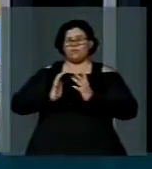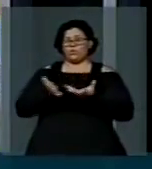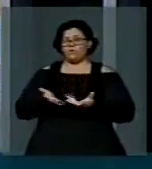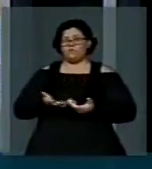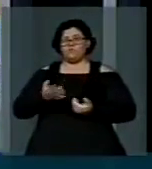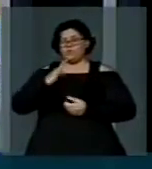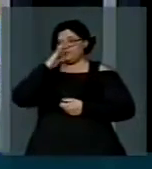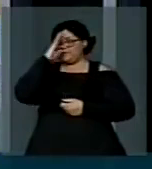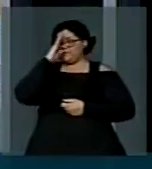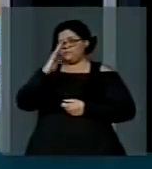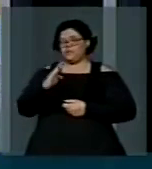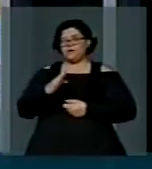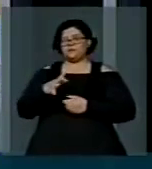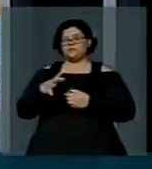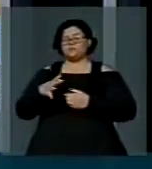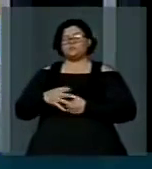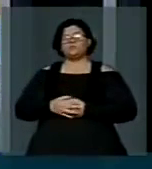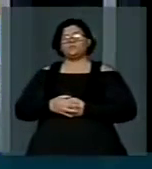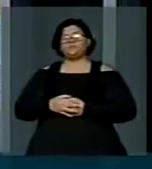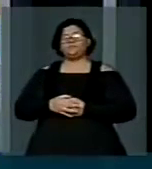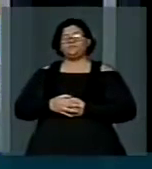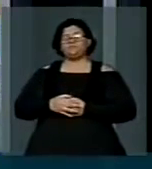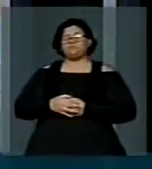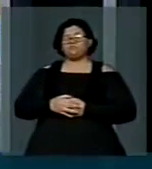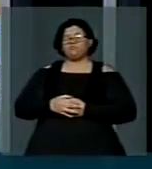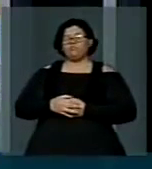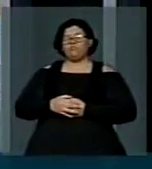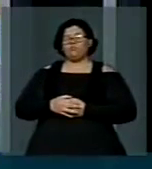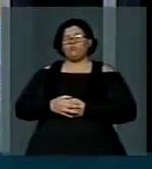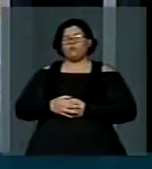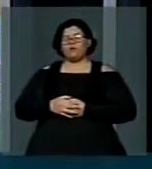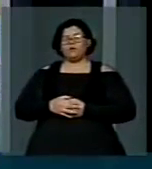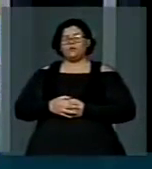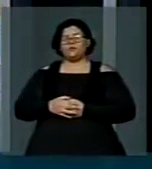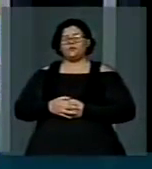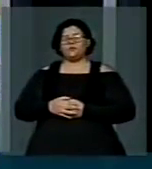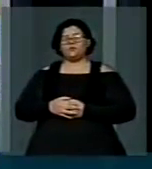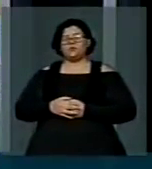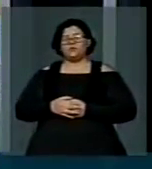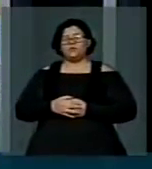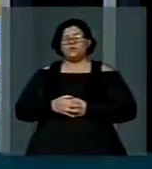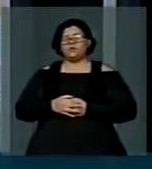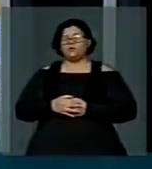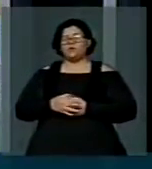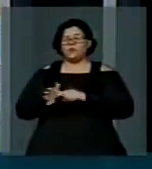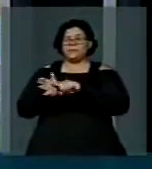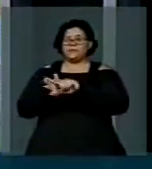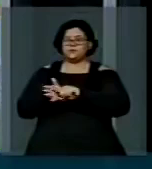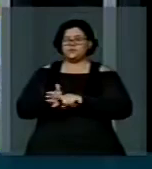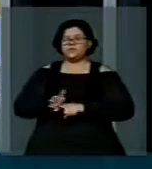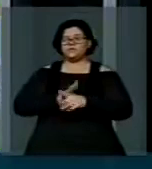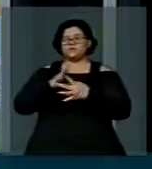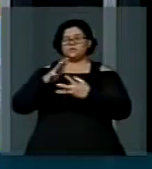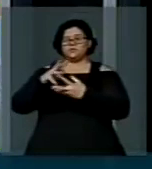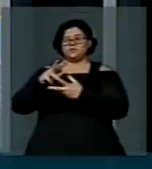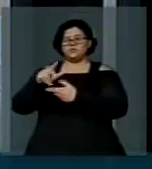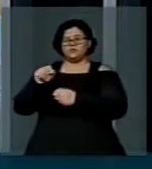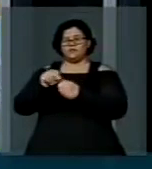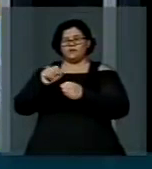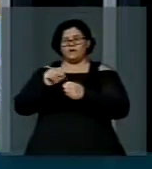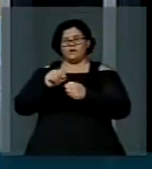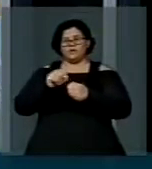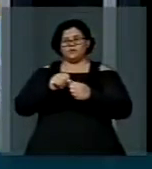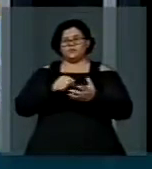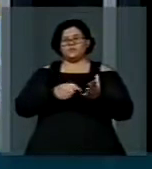organismos internacionais e nacional apontam uma debilidade na condução da política